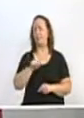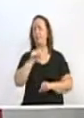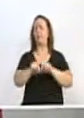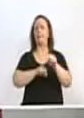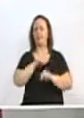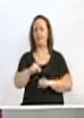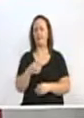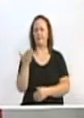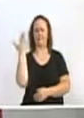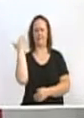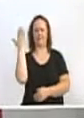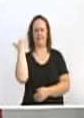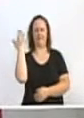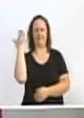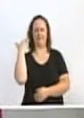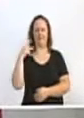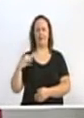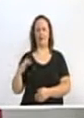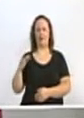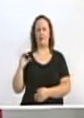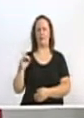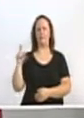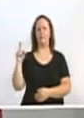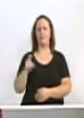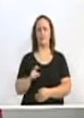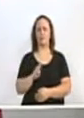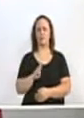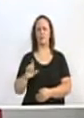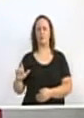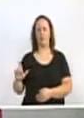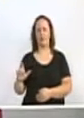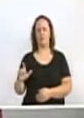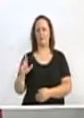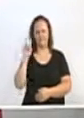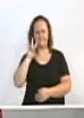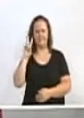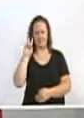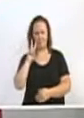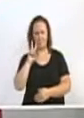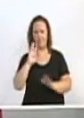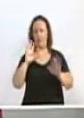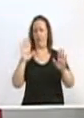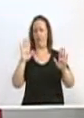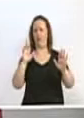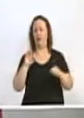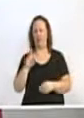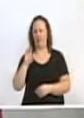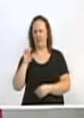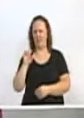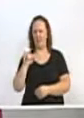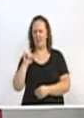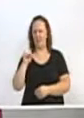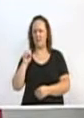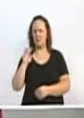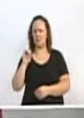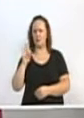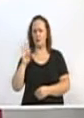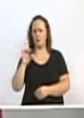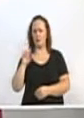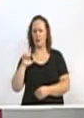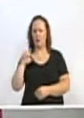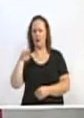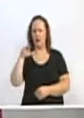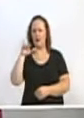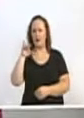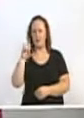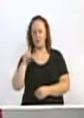que foi a vinda da Foz para o município de Blumenau. Nem vou falar da Risotolândia. Por outro lado, senhores, o Ministério